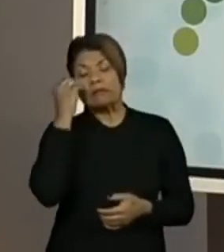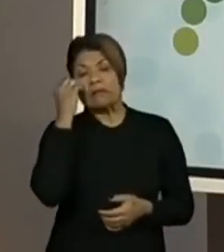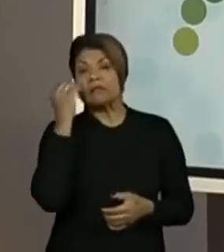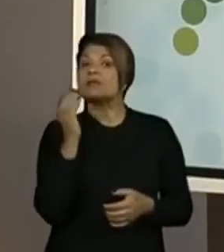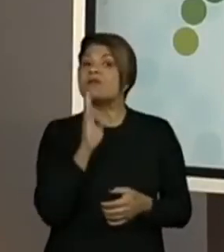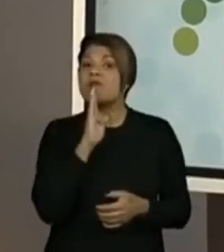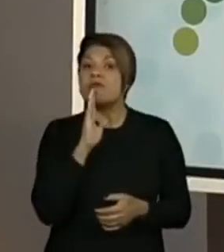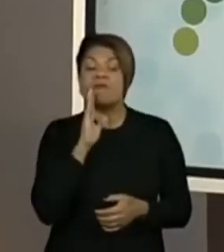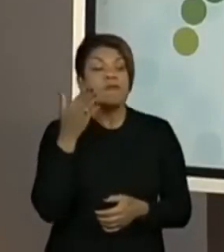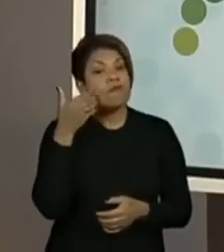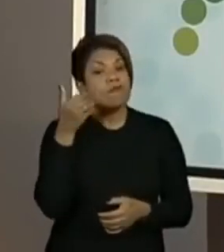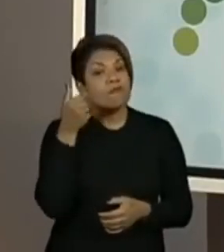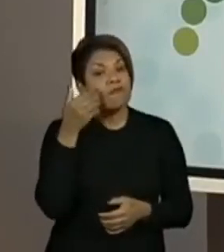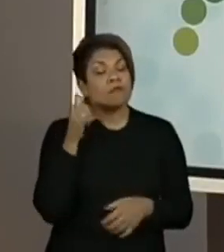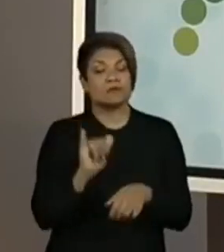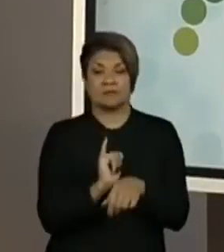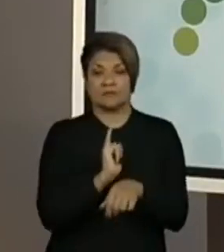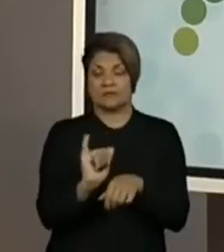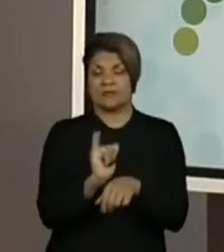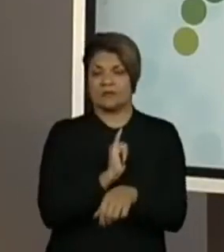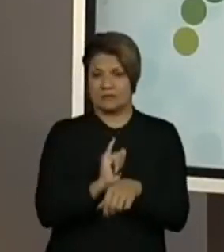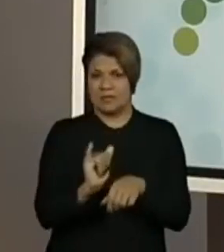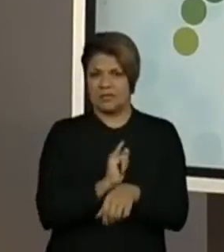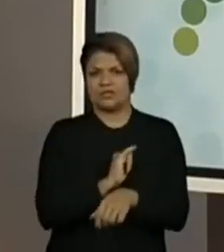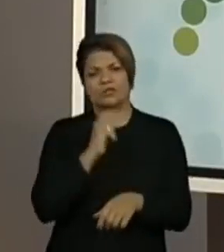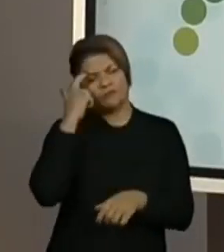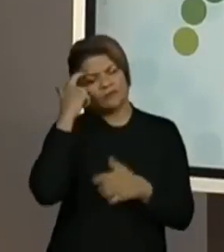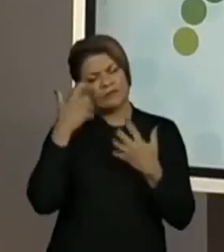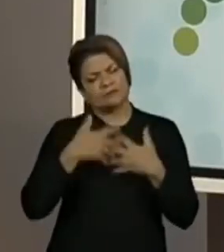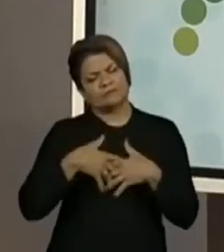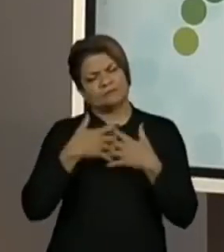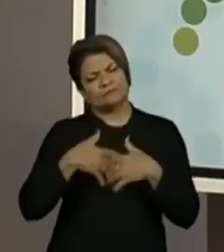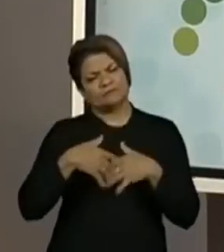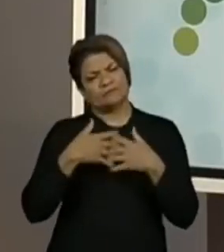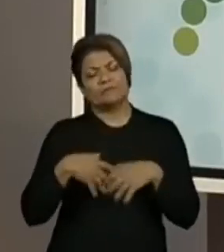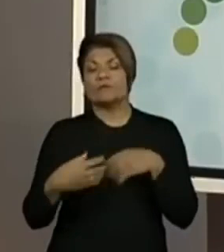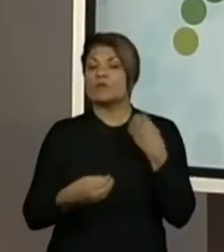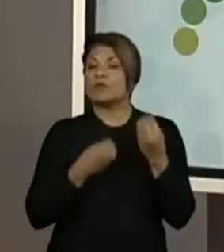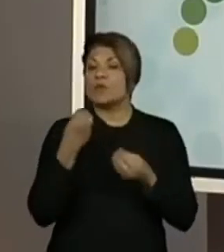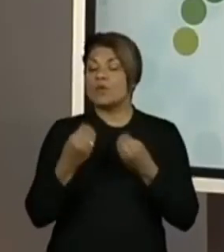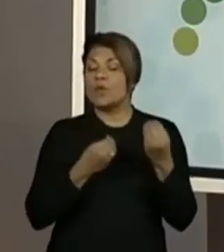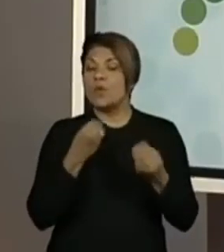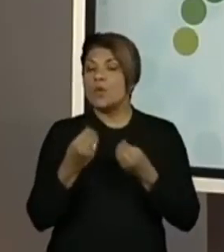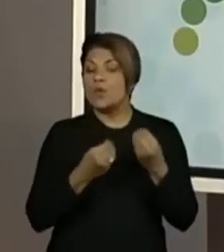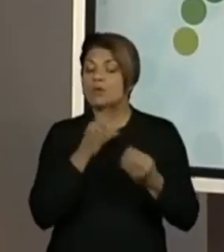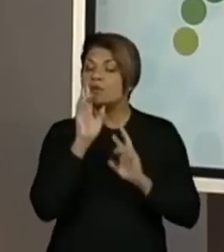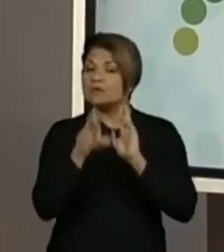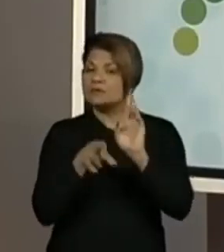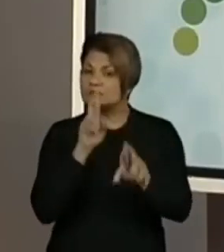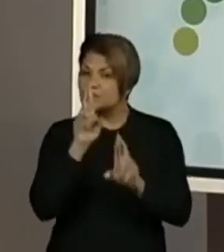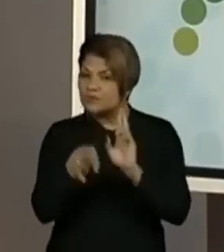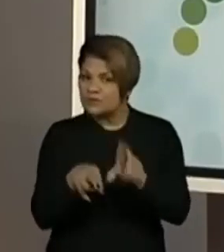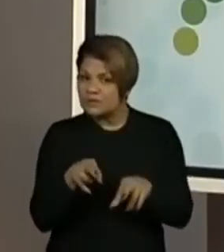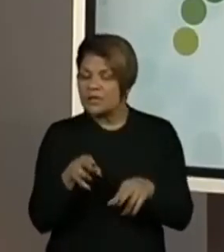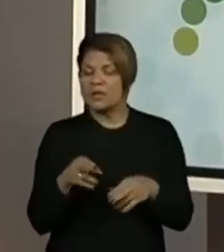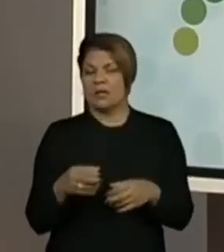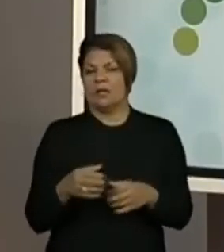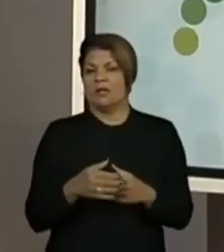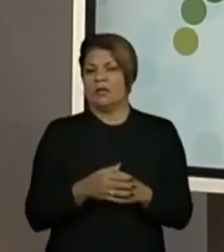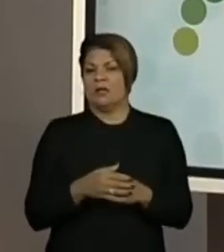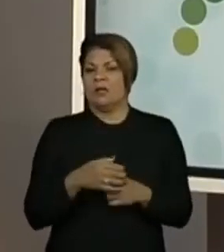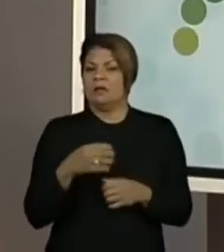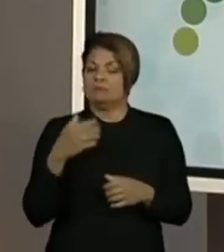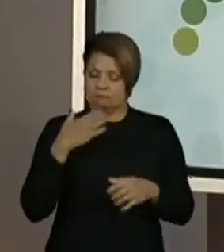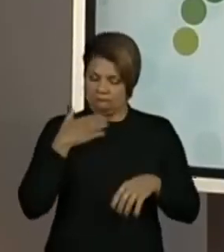através das estratégias. Vá pensando aí em como resolver, verificando a maneira que eu